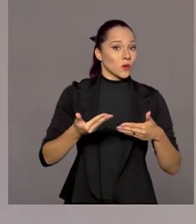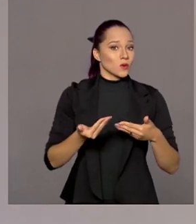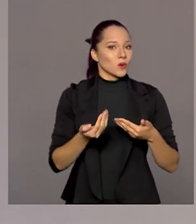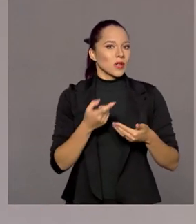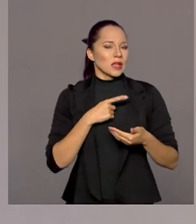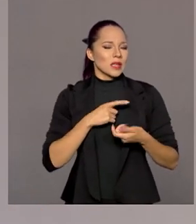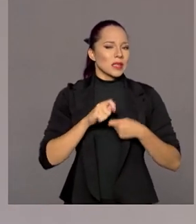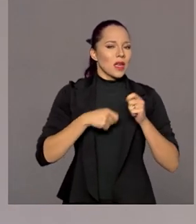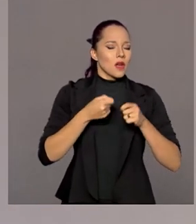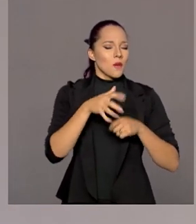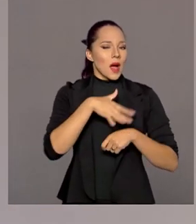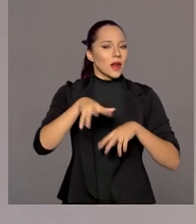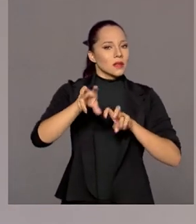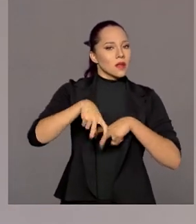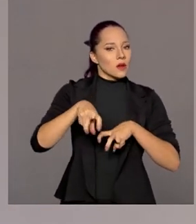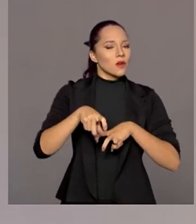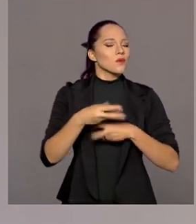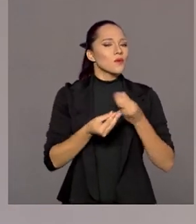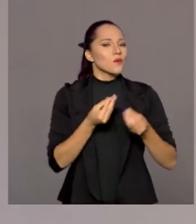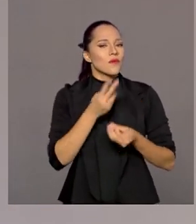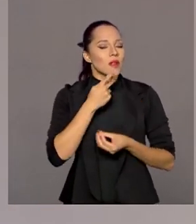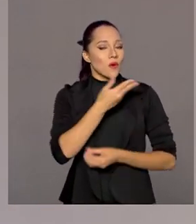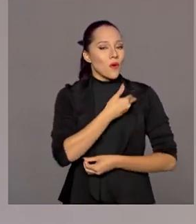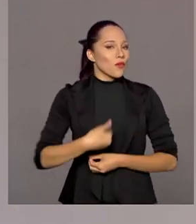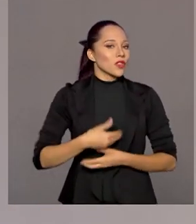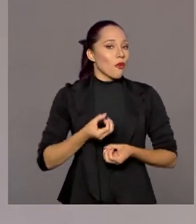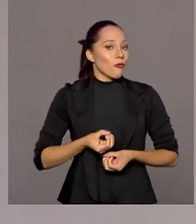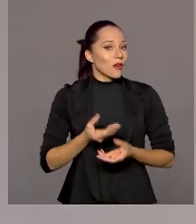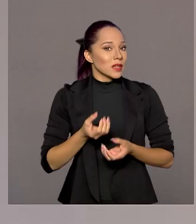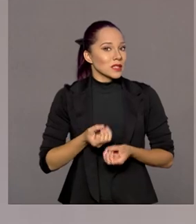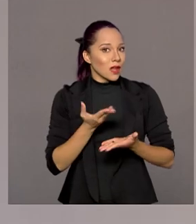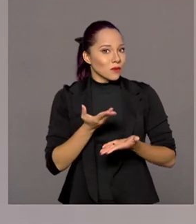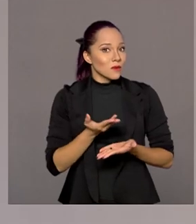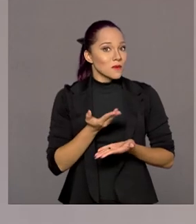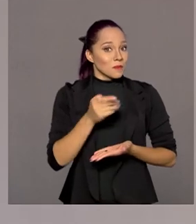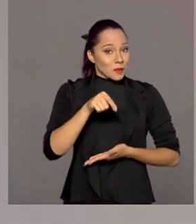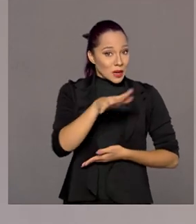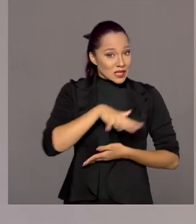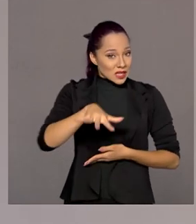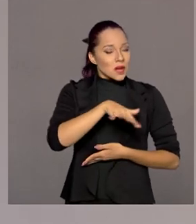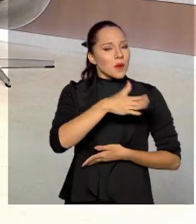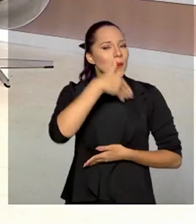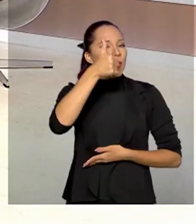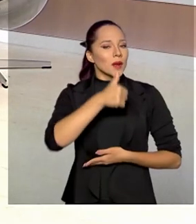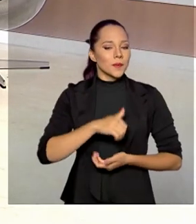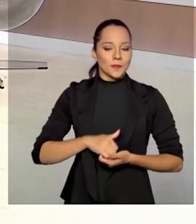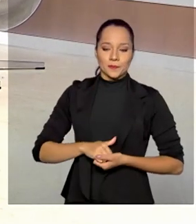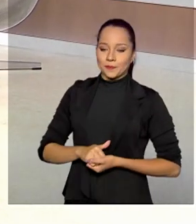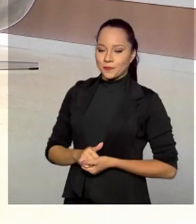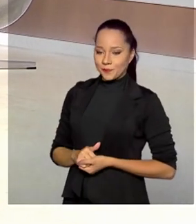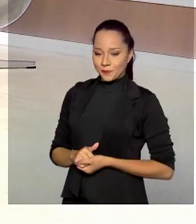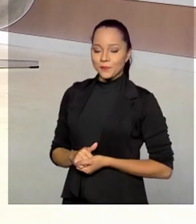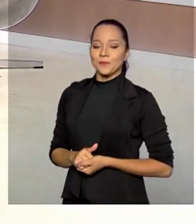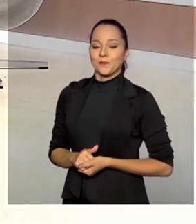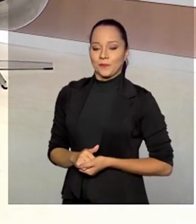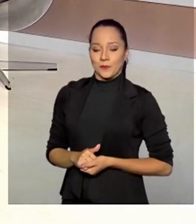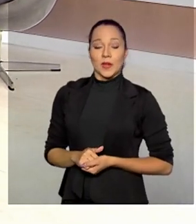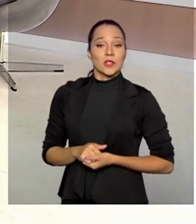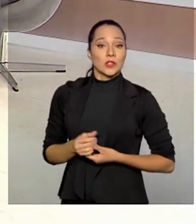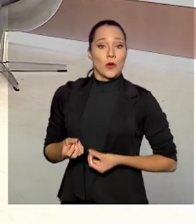a indústria, o agronegócio? O que o senhor pode dizer que o governo está oferecendo para esse setor, para melhorar isso? Nós estamos